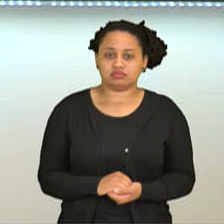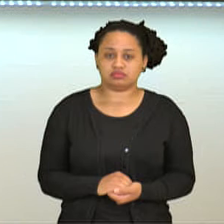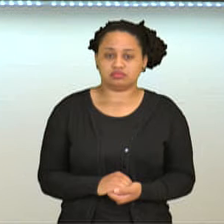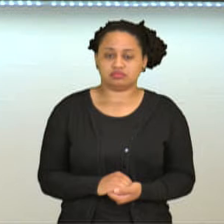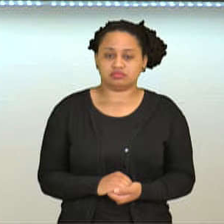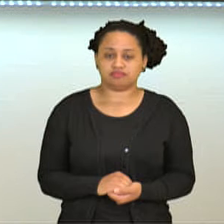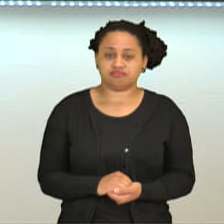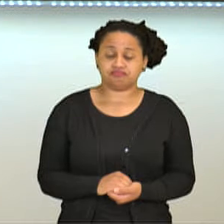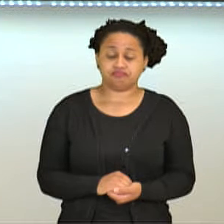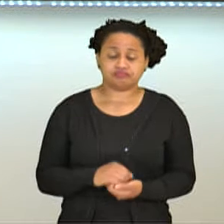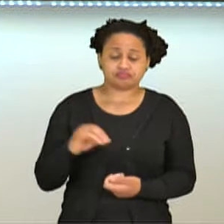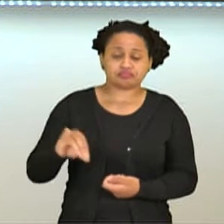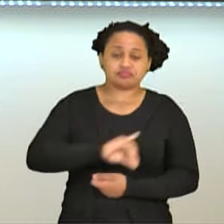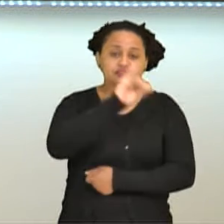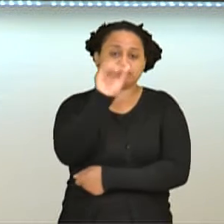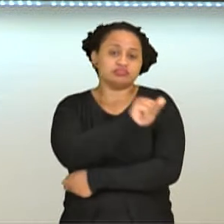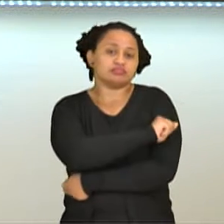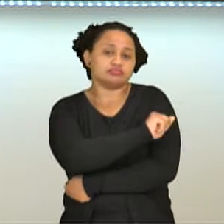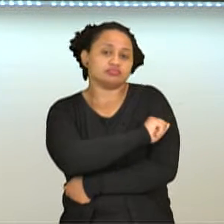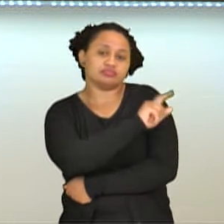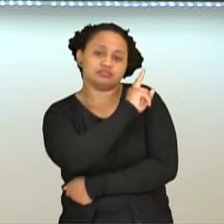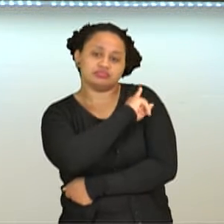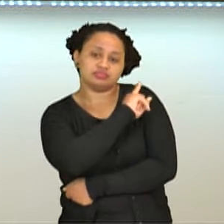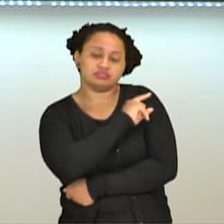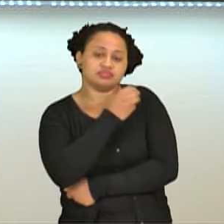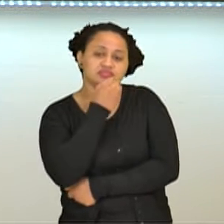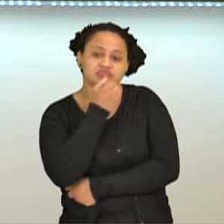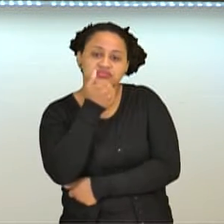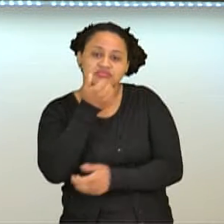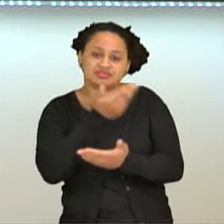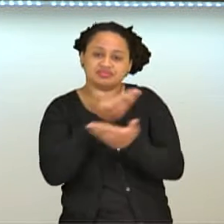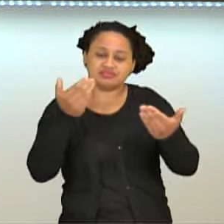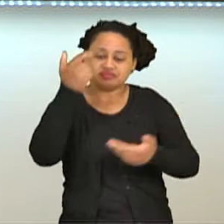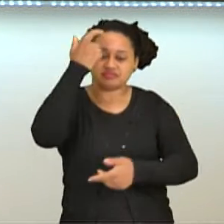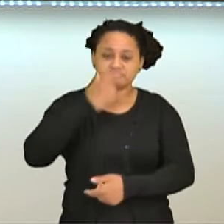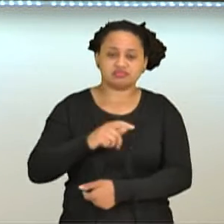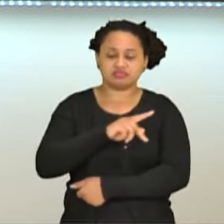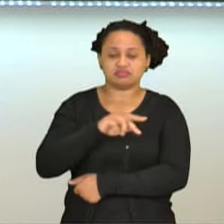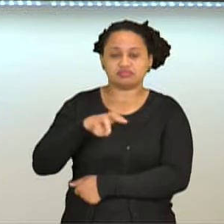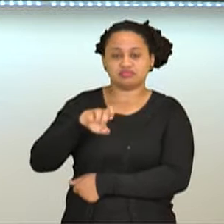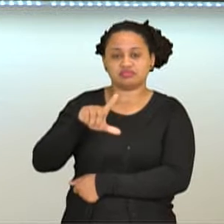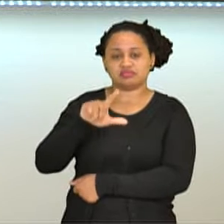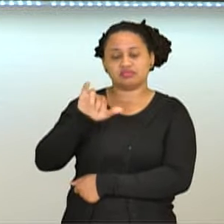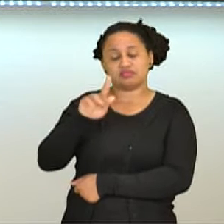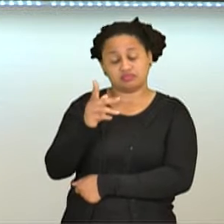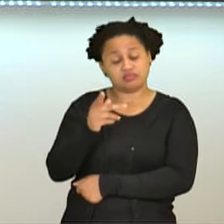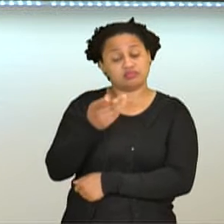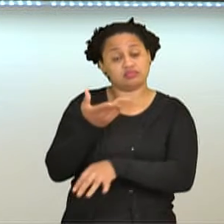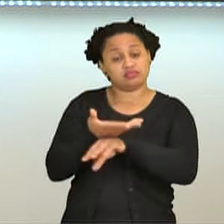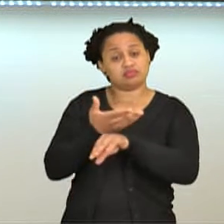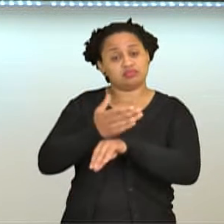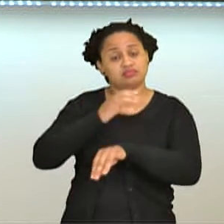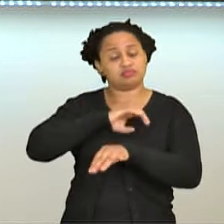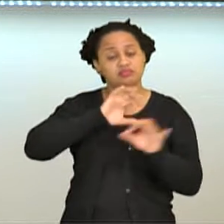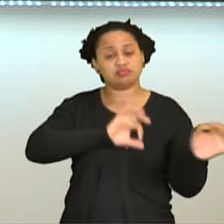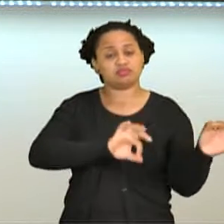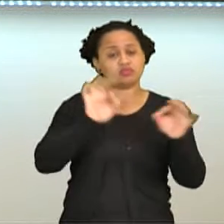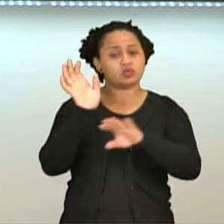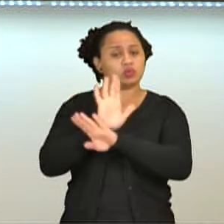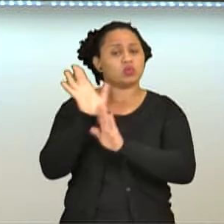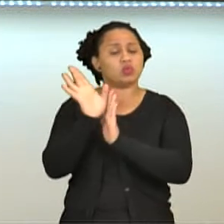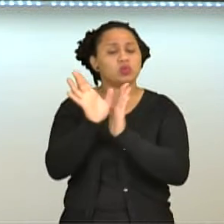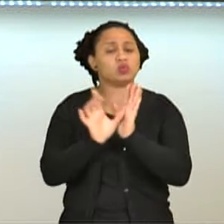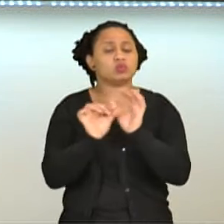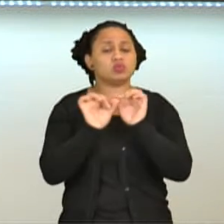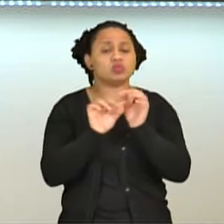Olá estudantes da primeira série, tudo bem com vocês? Eu sou a professora Nelinha de língua portuguesa e neste vídeo nós vamos falar sobre